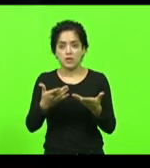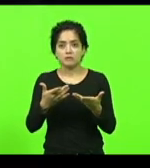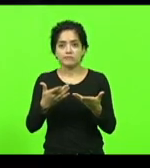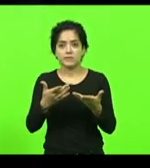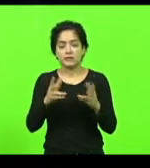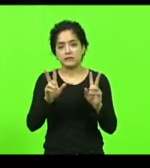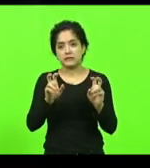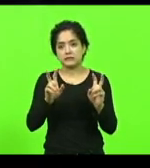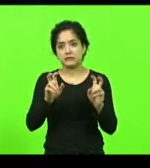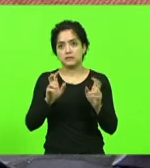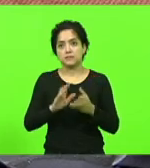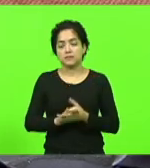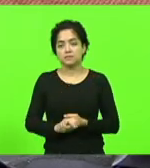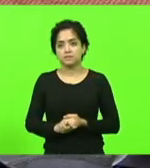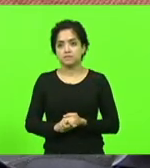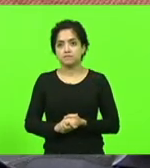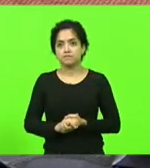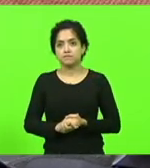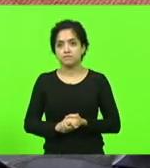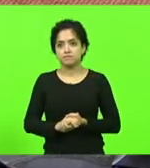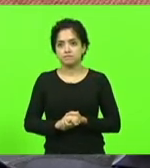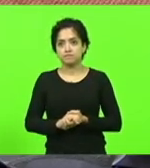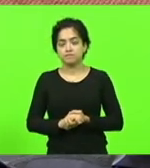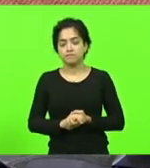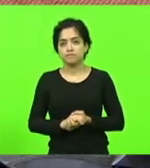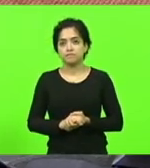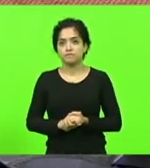assunto. Deputado Gensel Lopes.